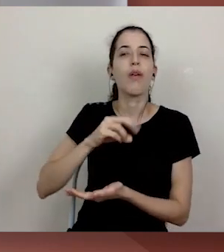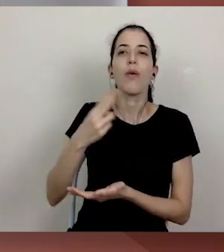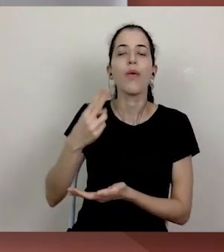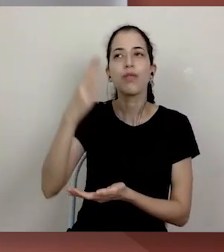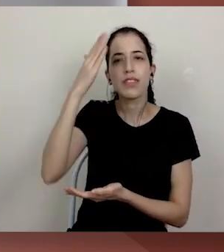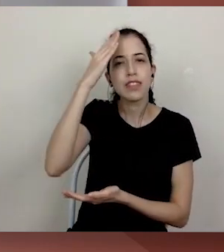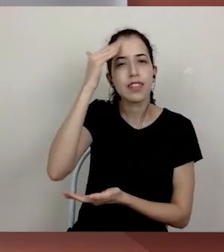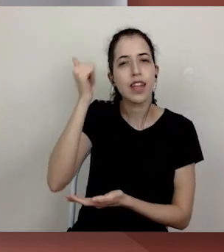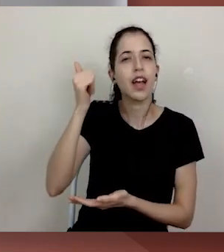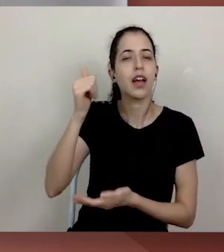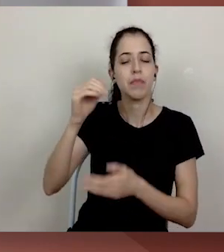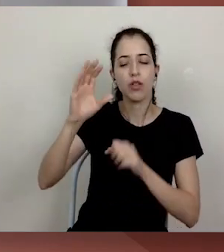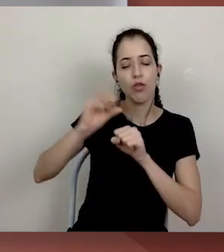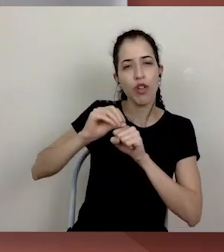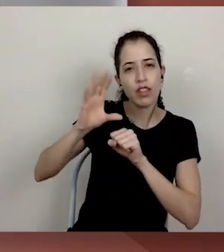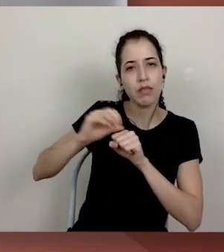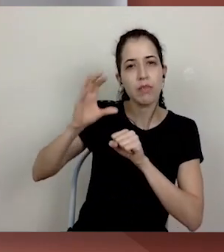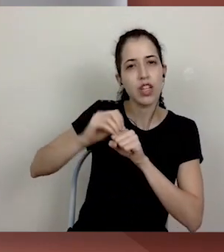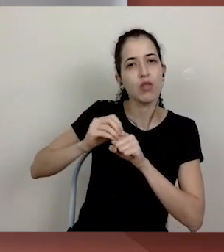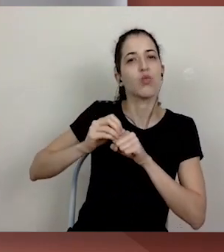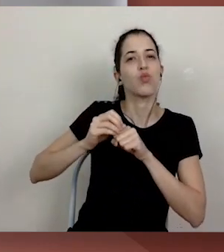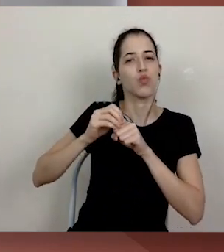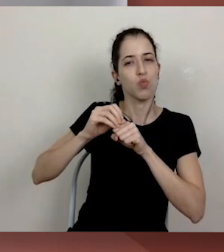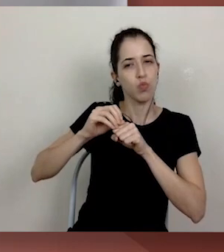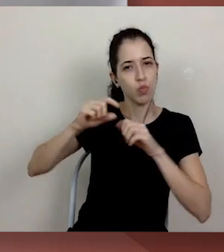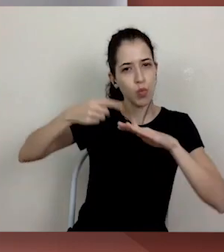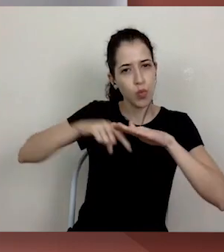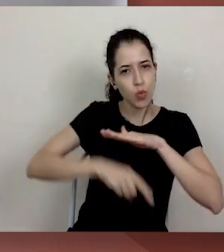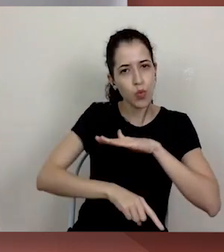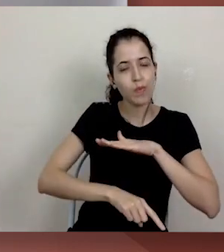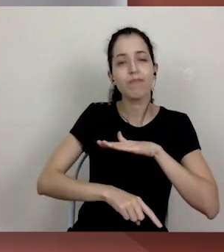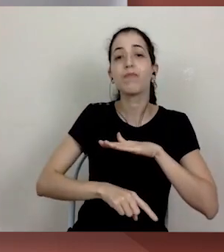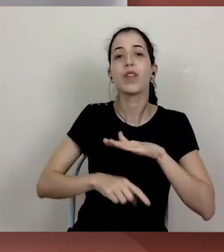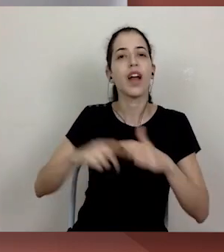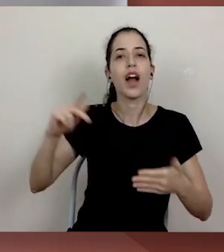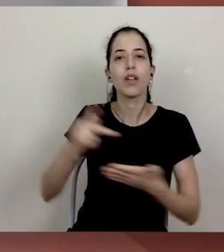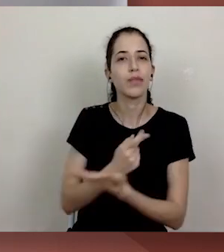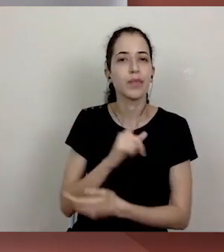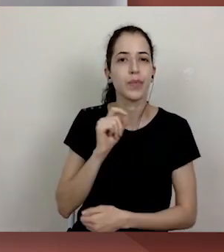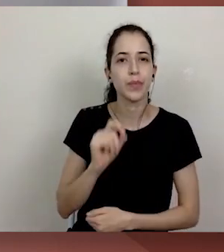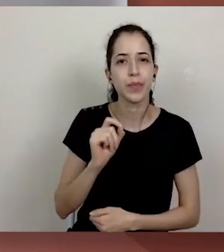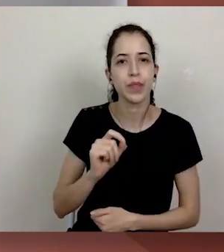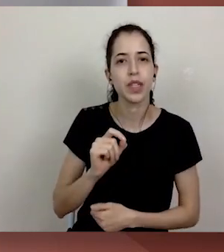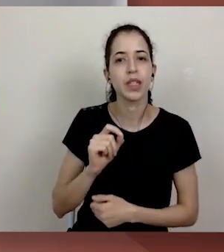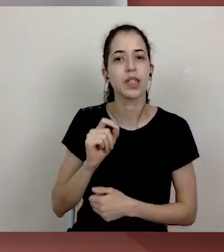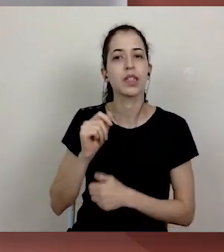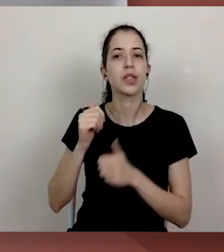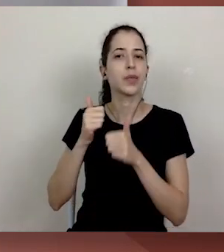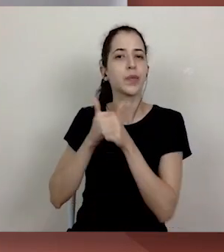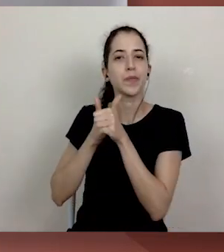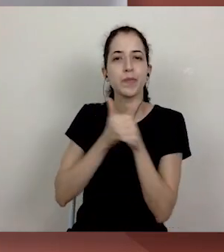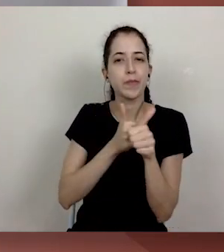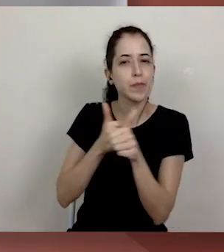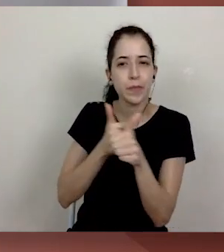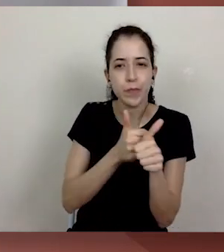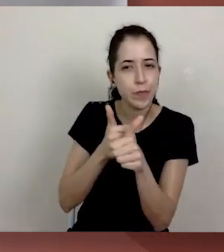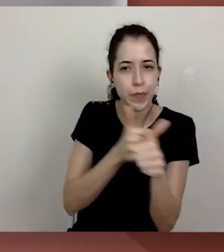física ou demonstravam conhecimento, foram perseguidas incensantemente.